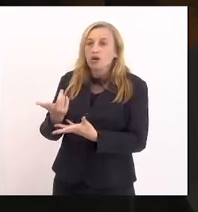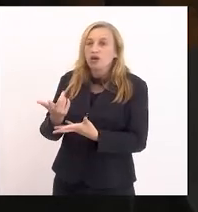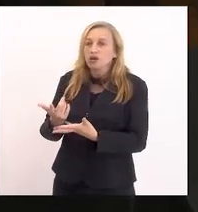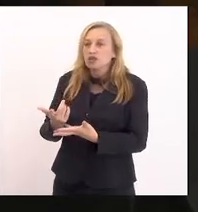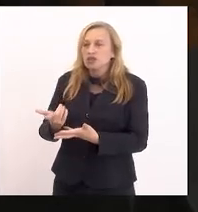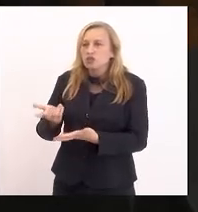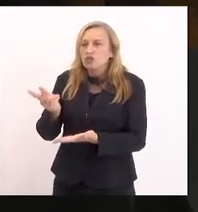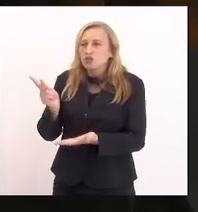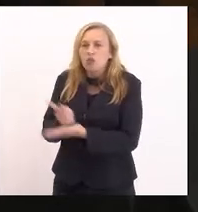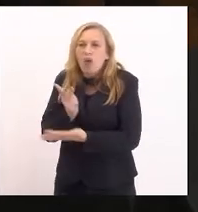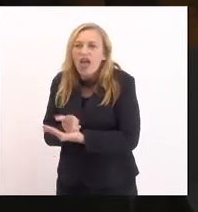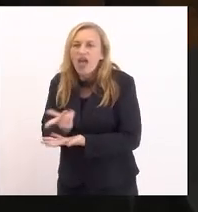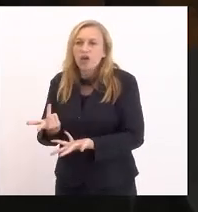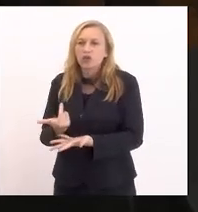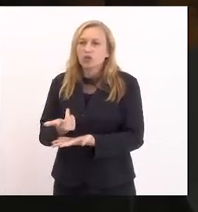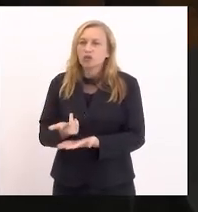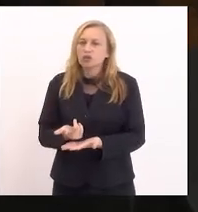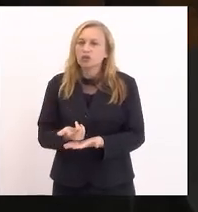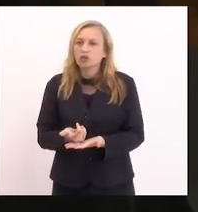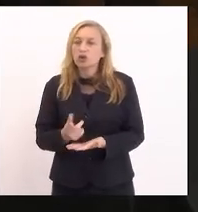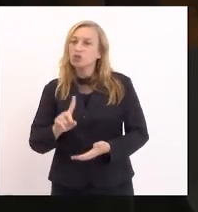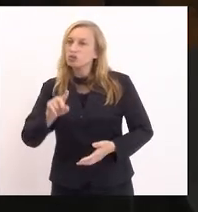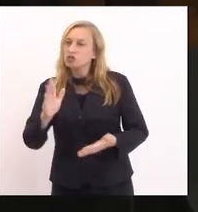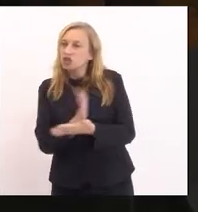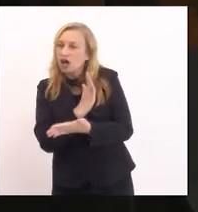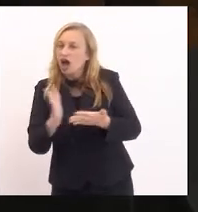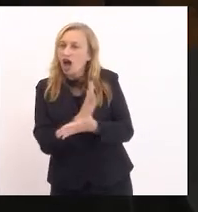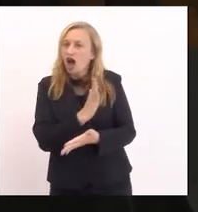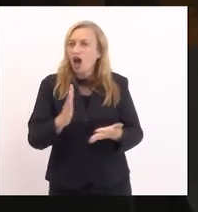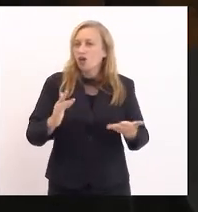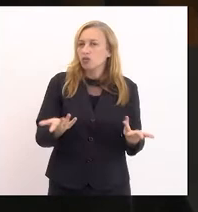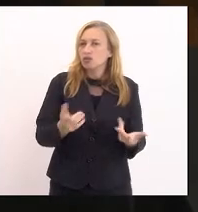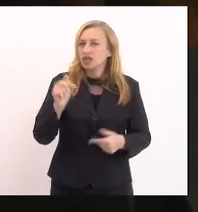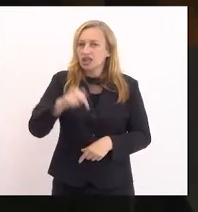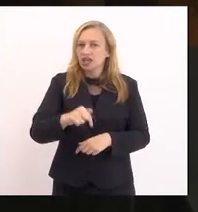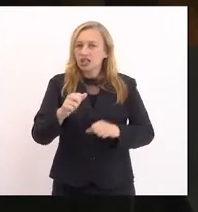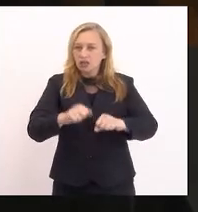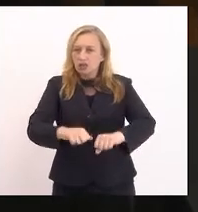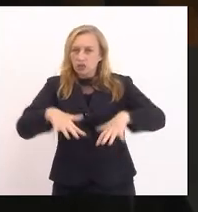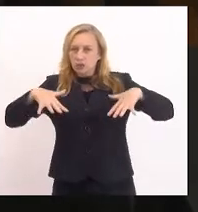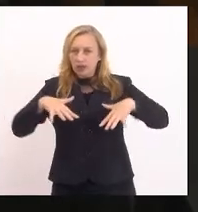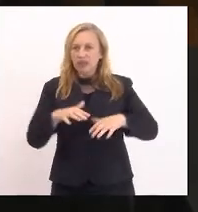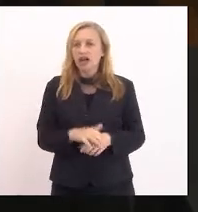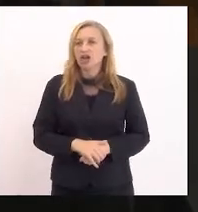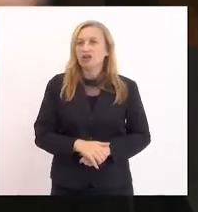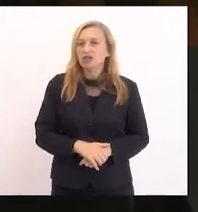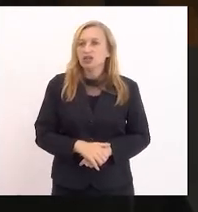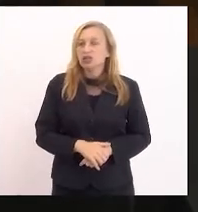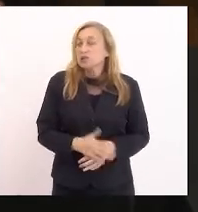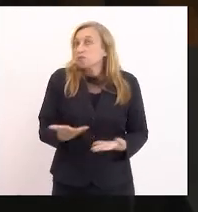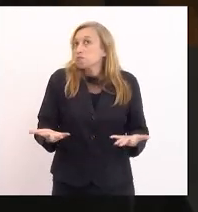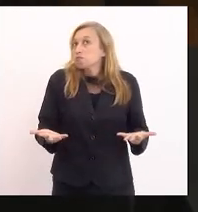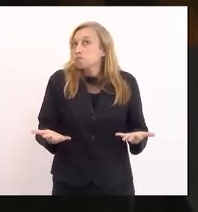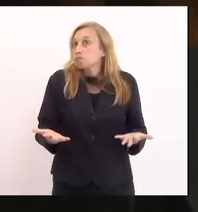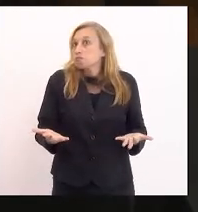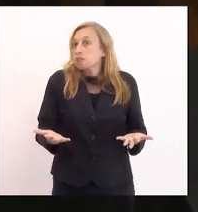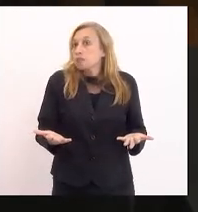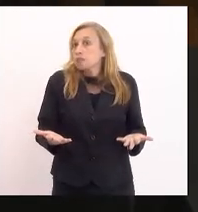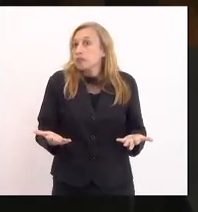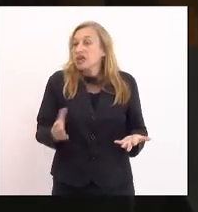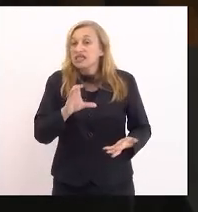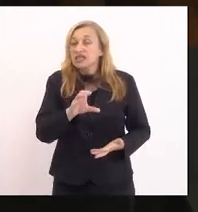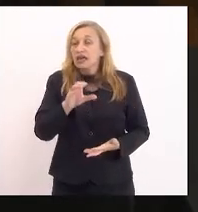a ser eliminada, como dizem alguns, inclusive infelizmente aqui no plenário, se tornaram figuras cujos